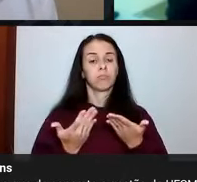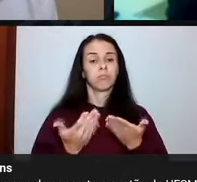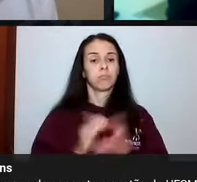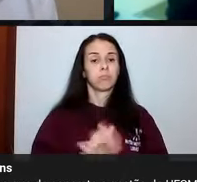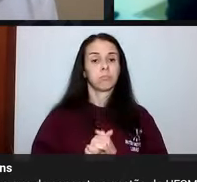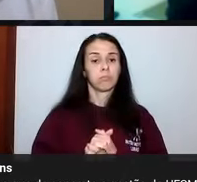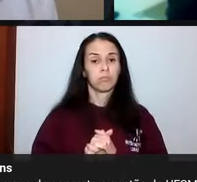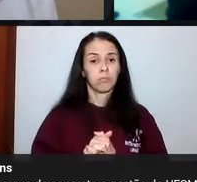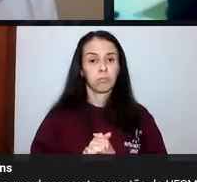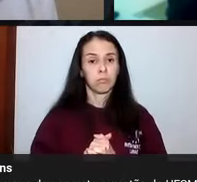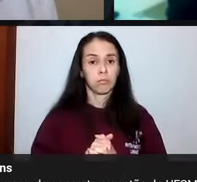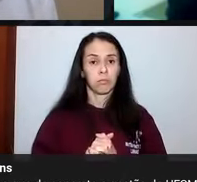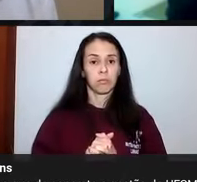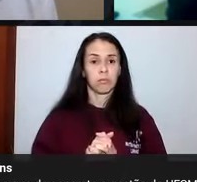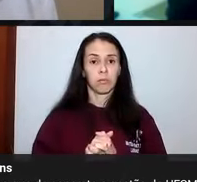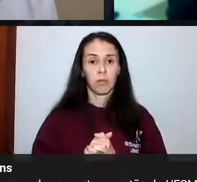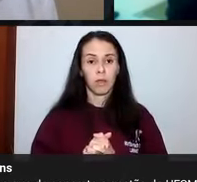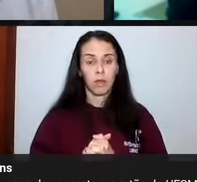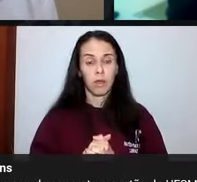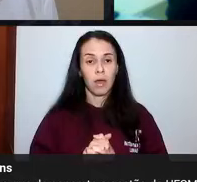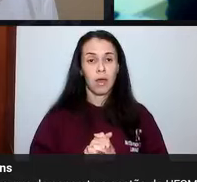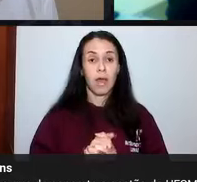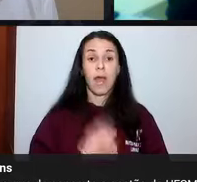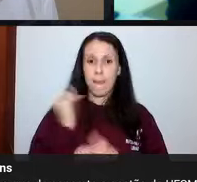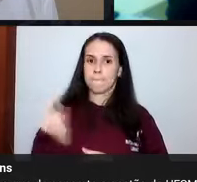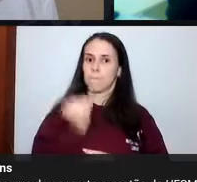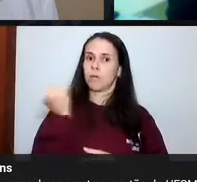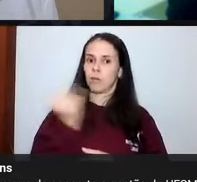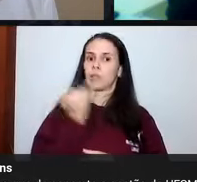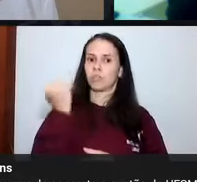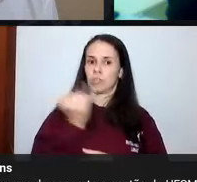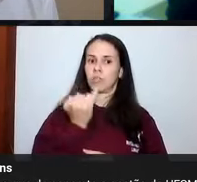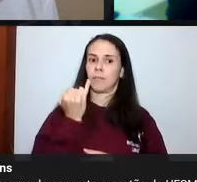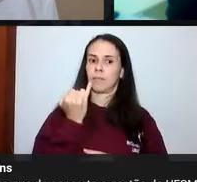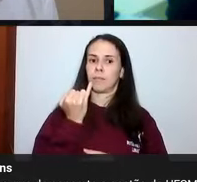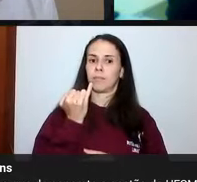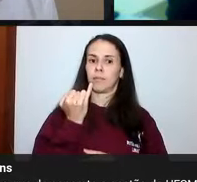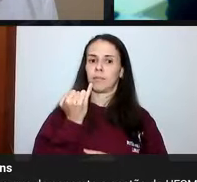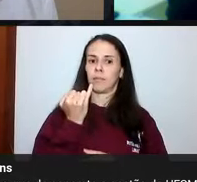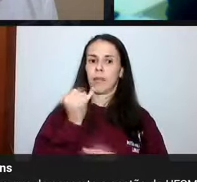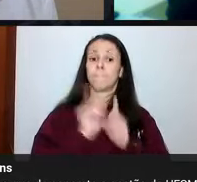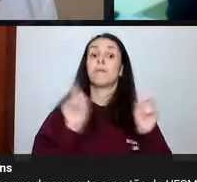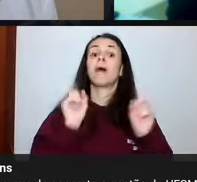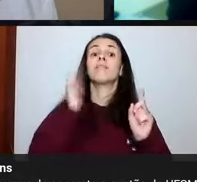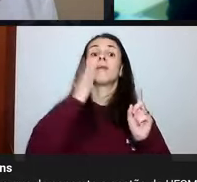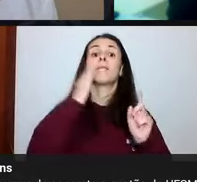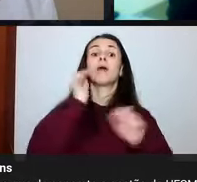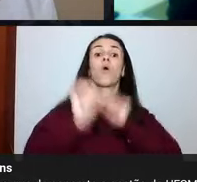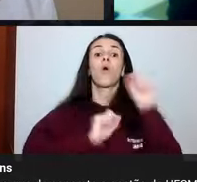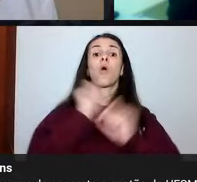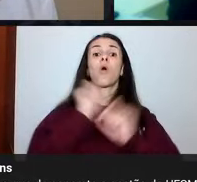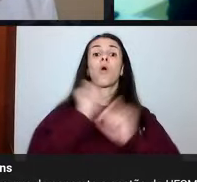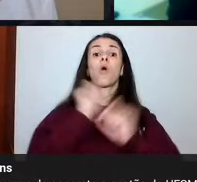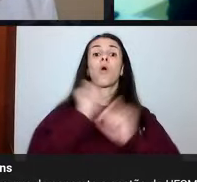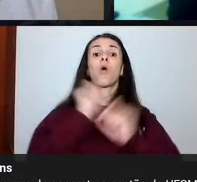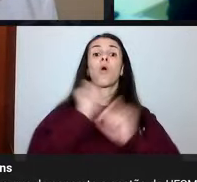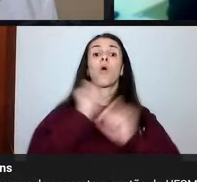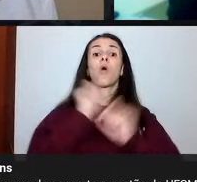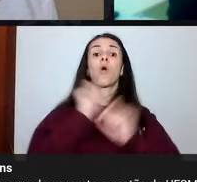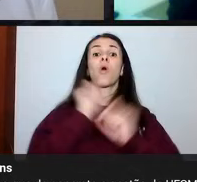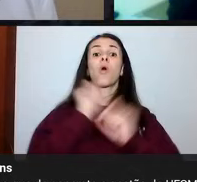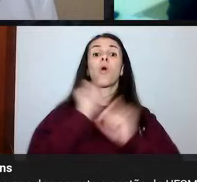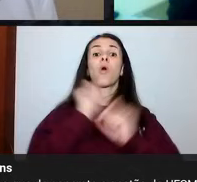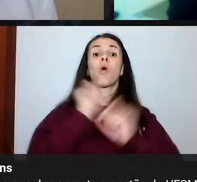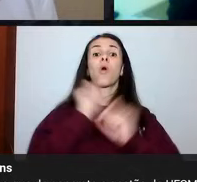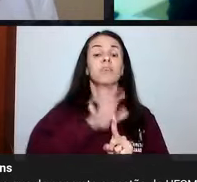retórica é uma coisa que interessa, lógico, mas precisamos saber quais são os impactos dessa retórica no dia a dia do